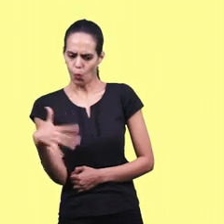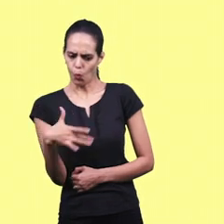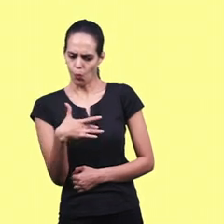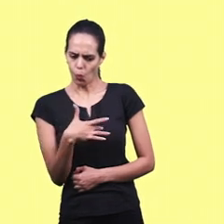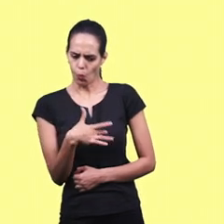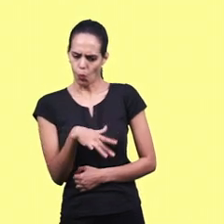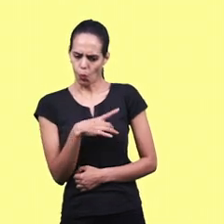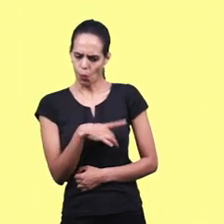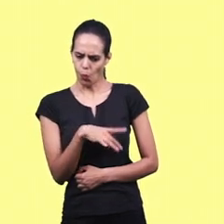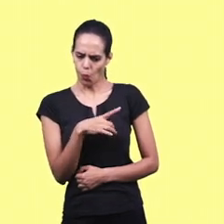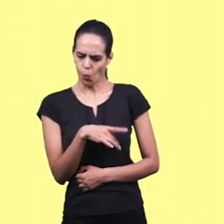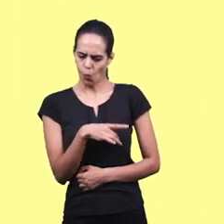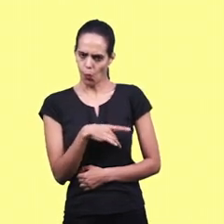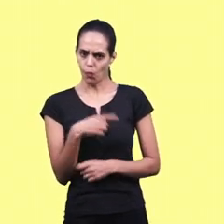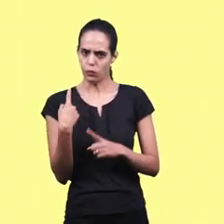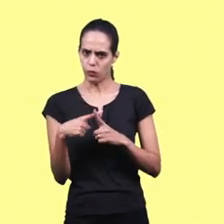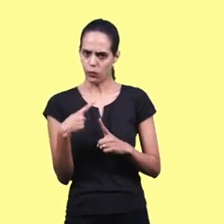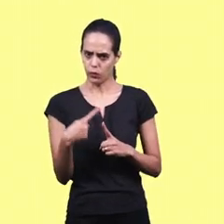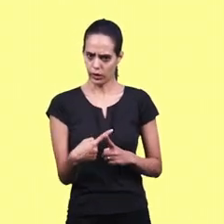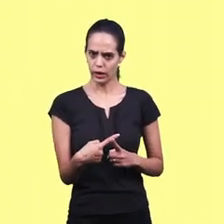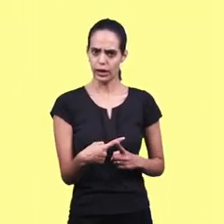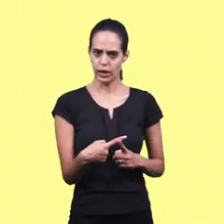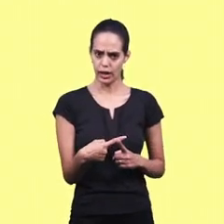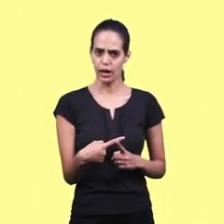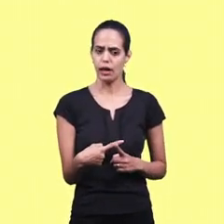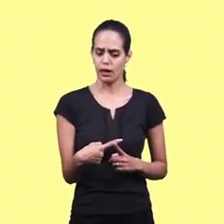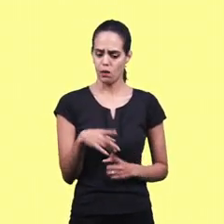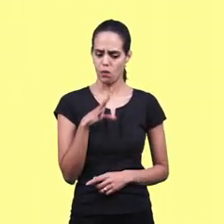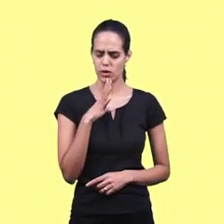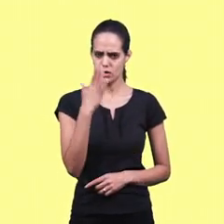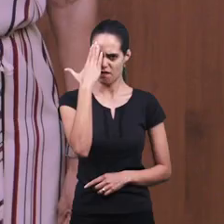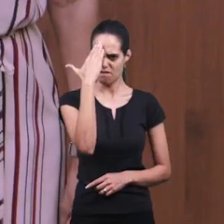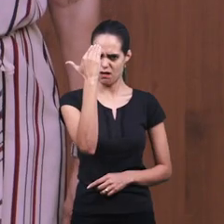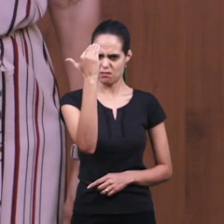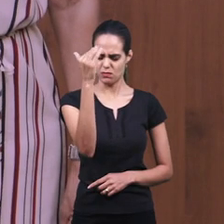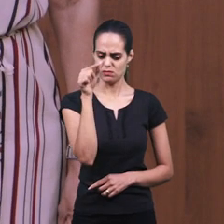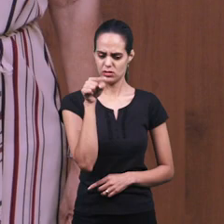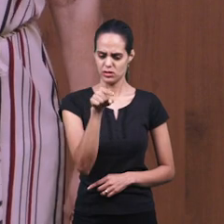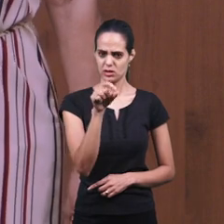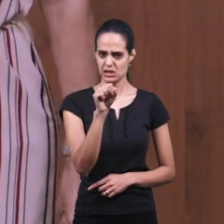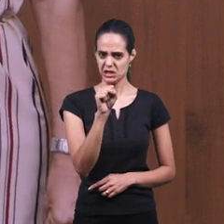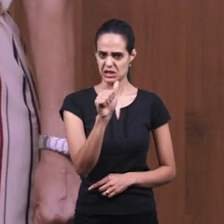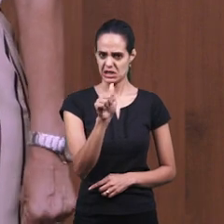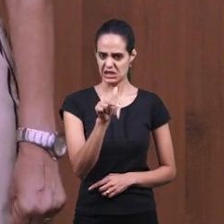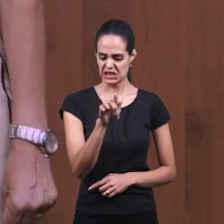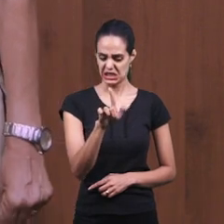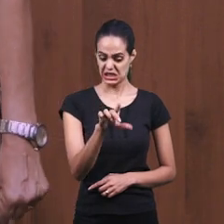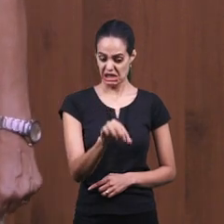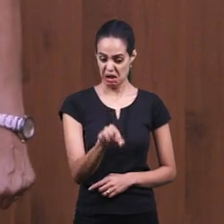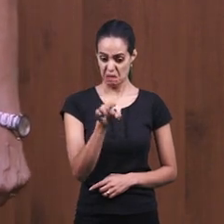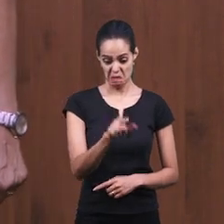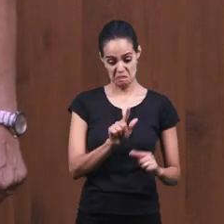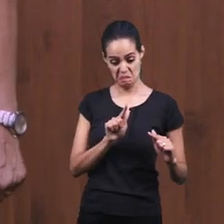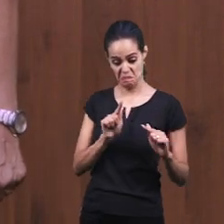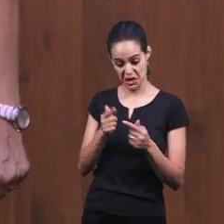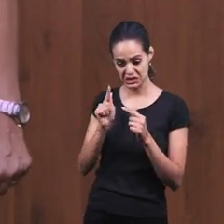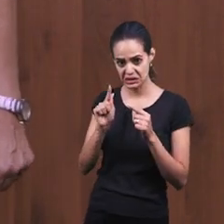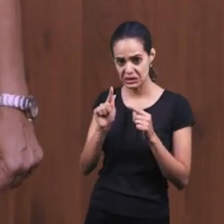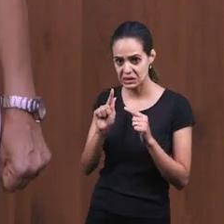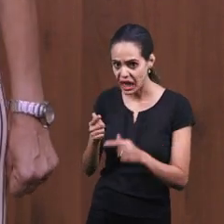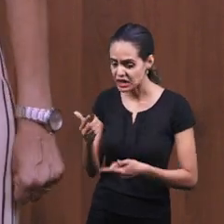Ananias conhecia a fama de Saulo O perseguidor dos seguidores de Jesus